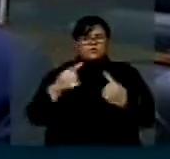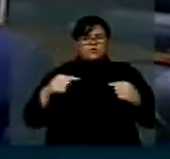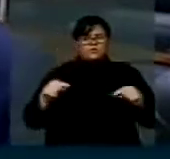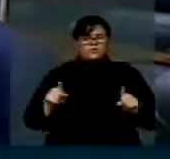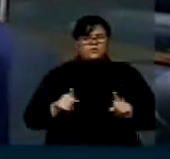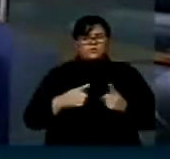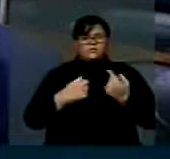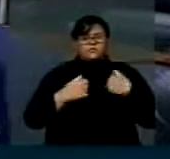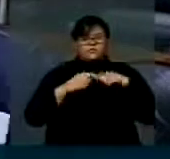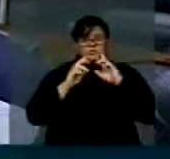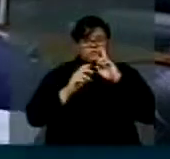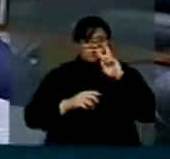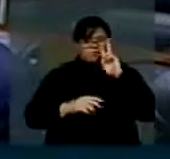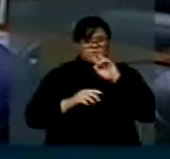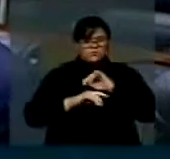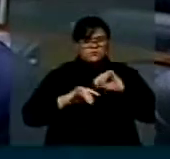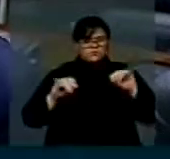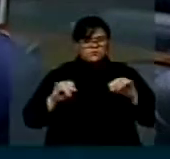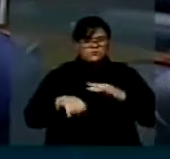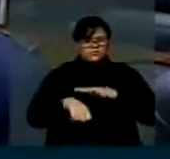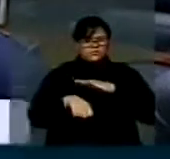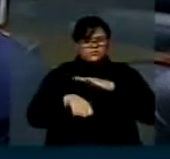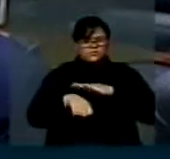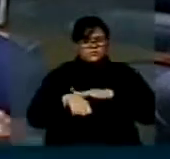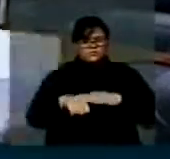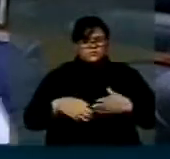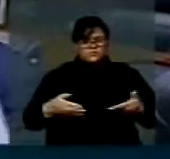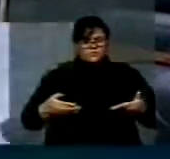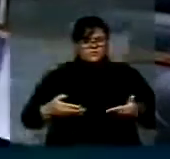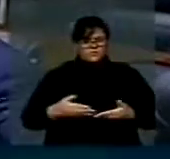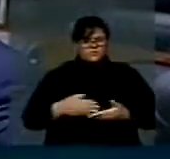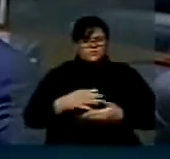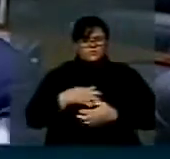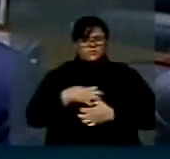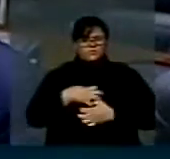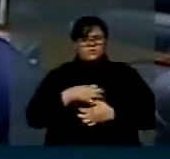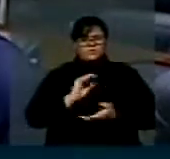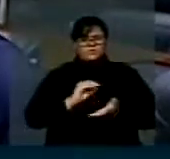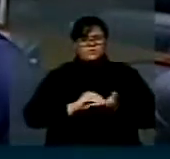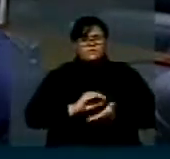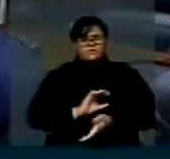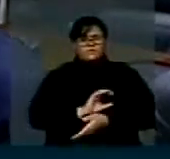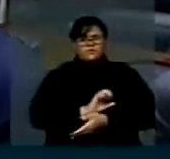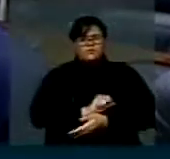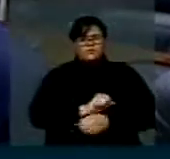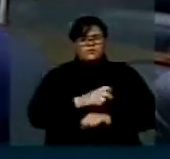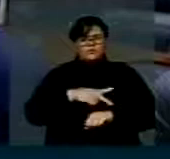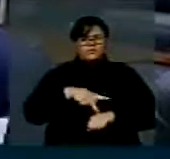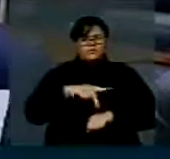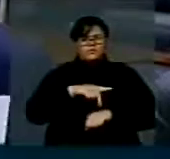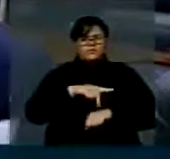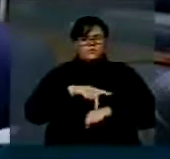momento para lembrar que neste tempo de tanto desamor à pátria, de tanto